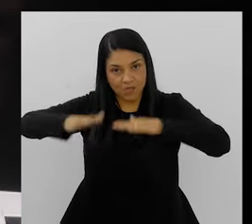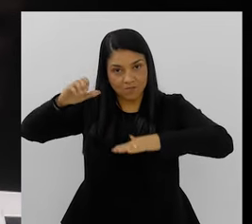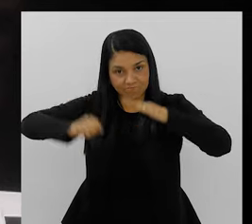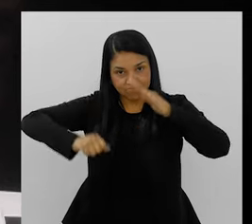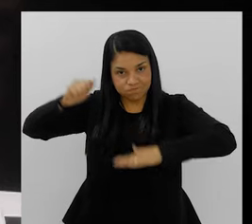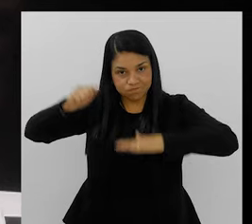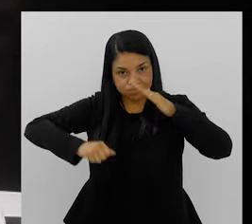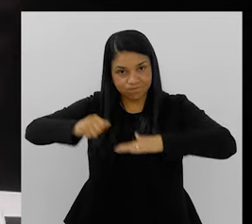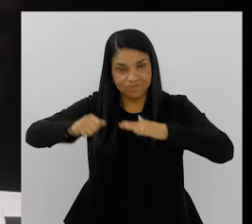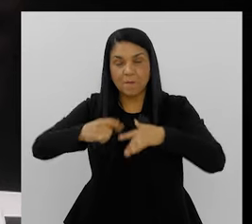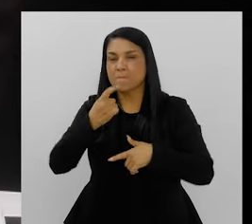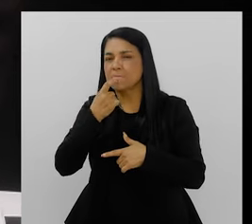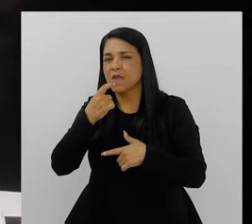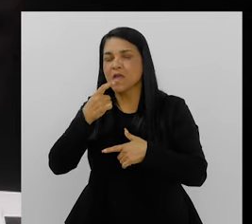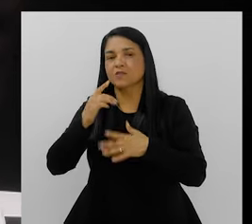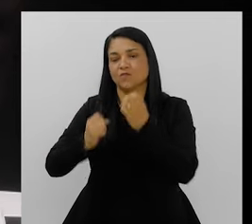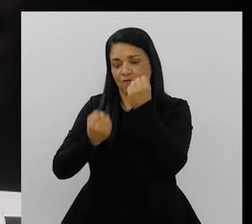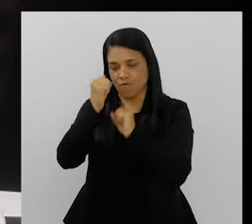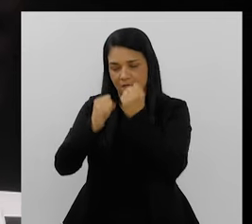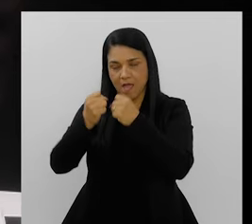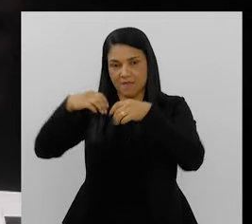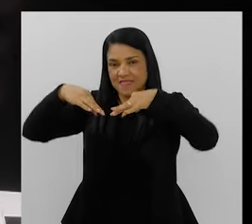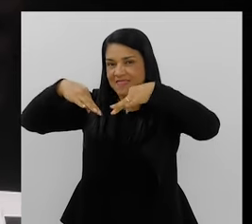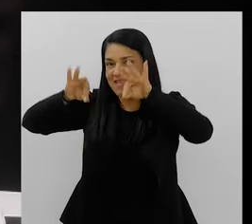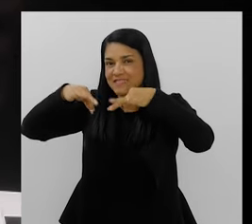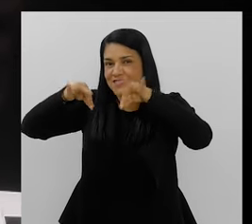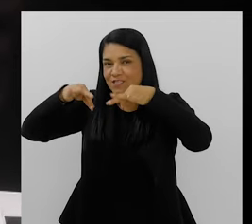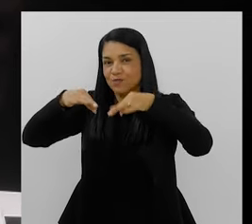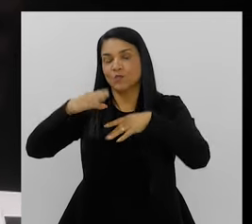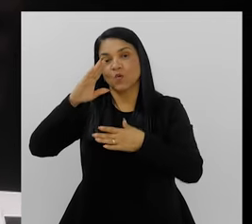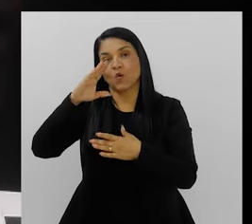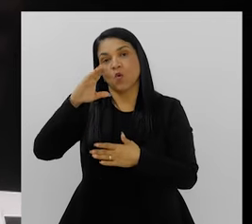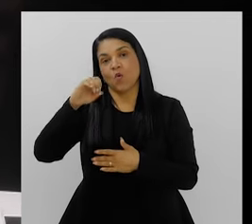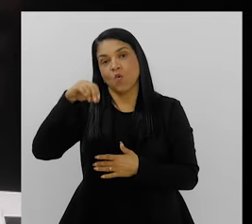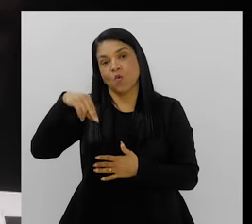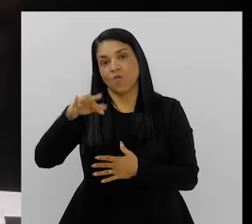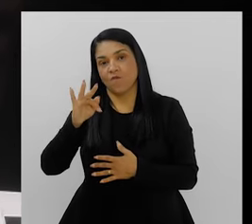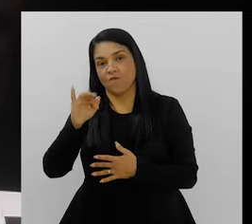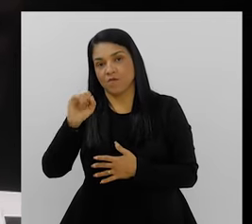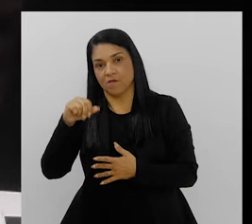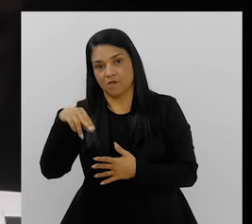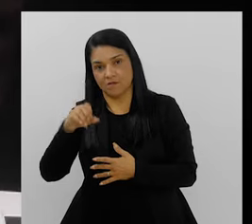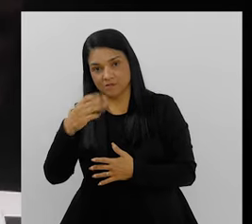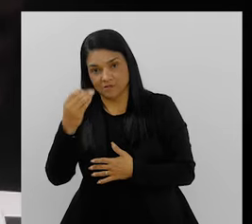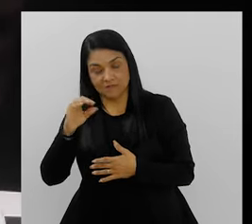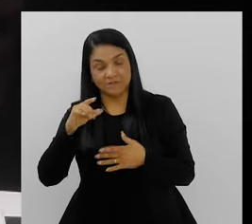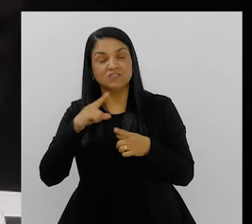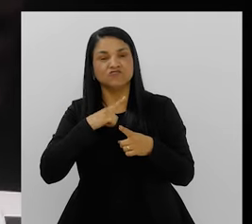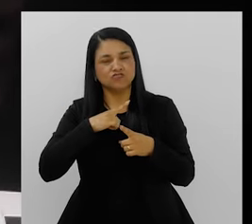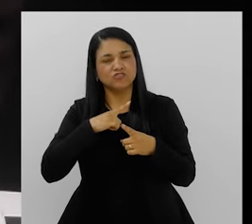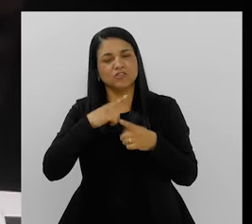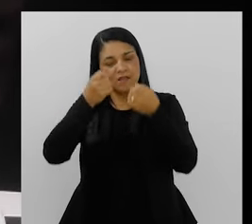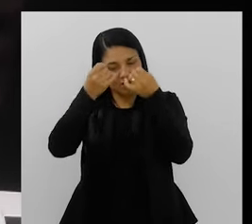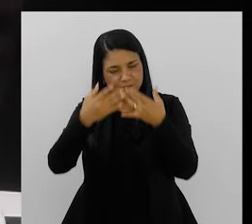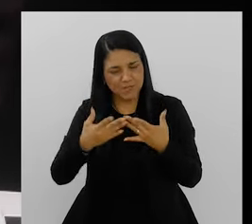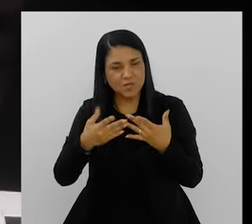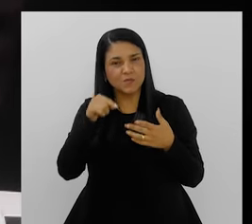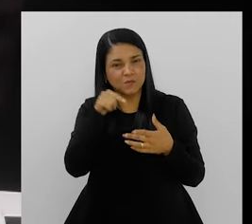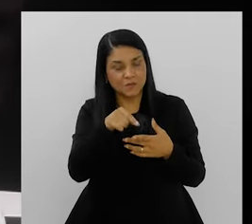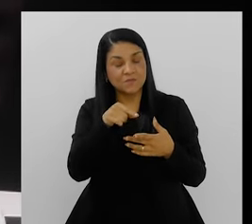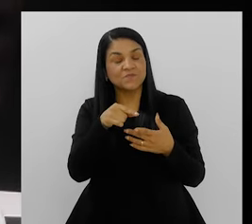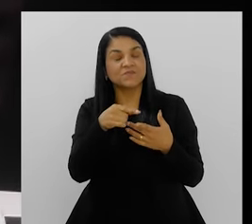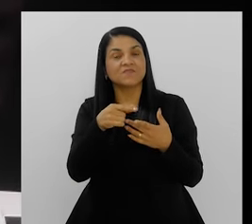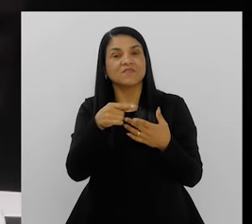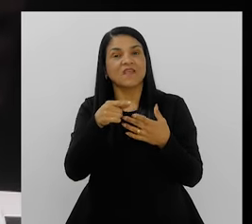fábrica de tecido de Confiança. E a Mara está falando da Vila Operária, que integrava todo o complexo, inclusive, hoje,